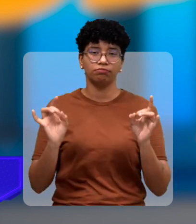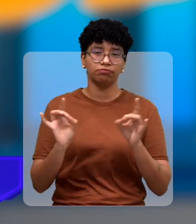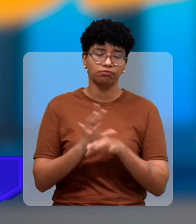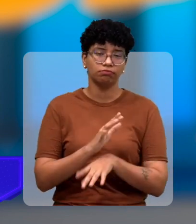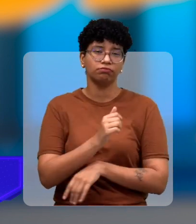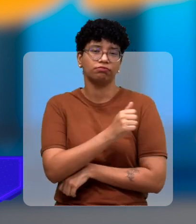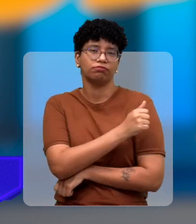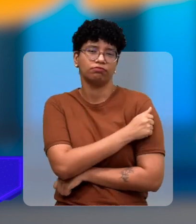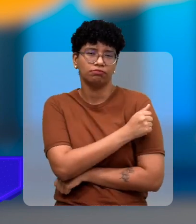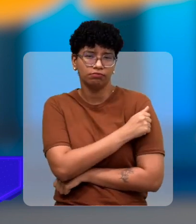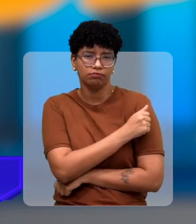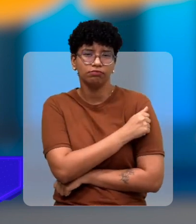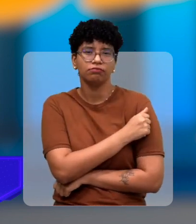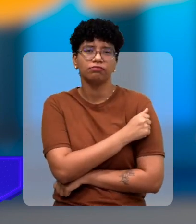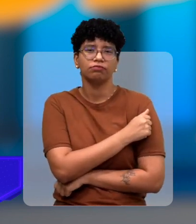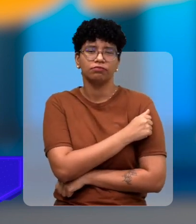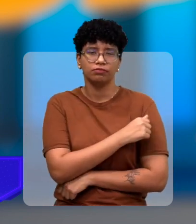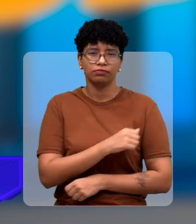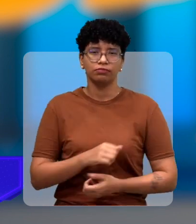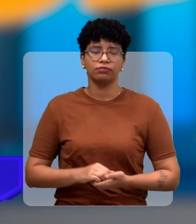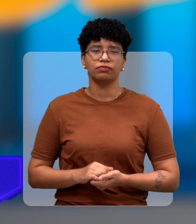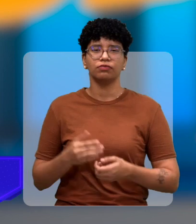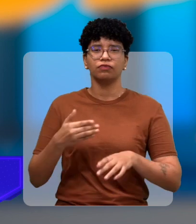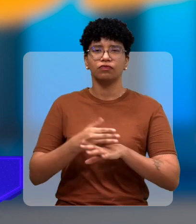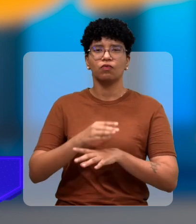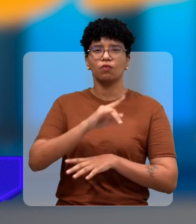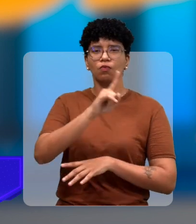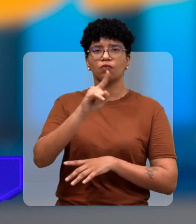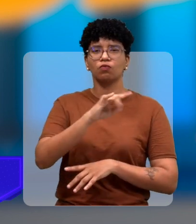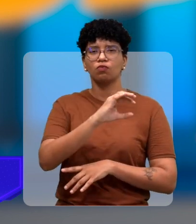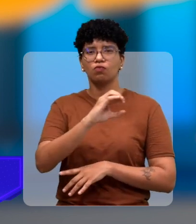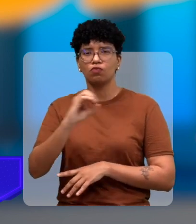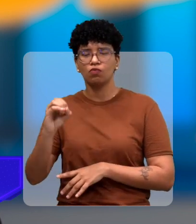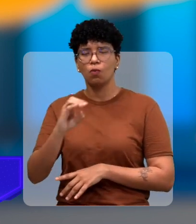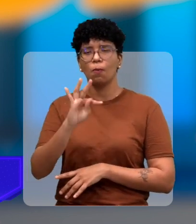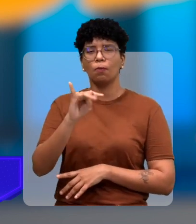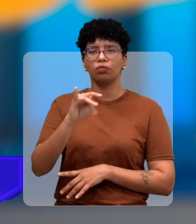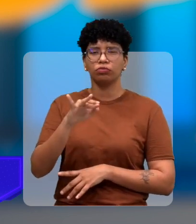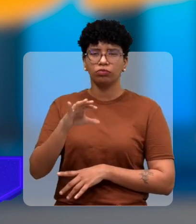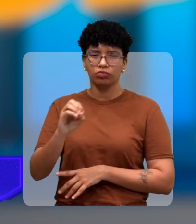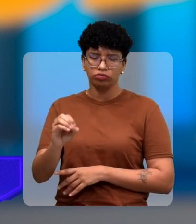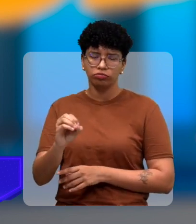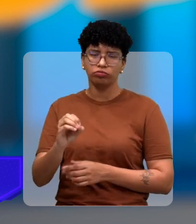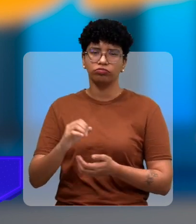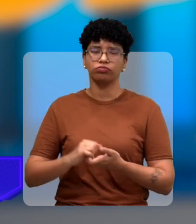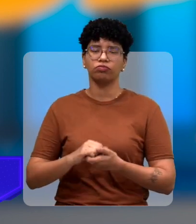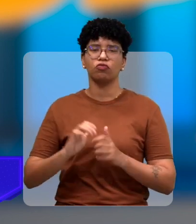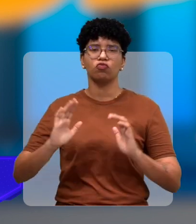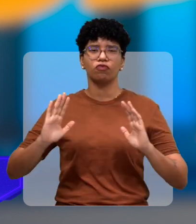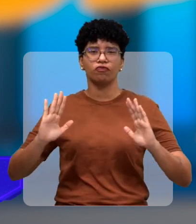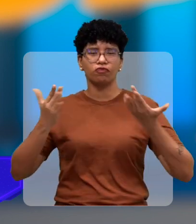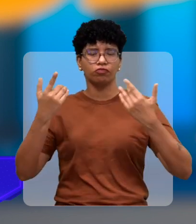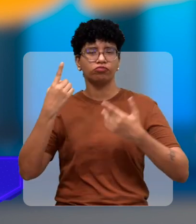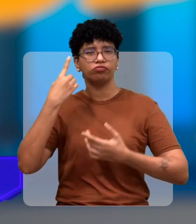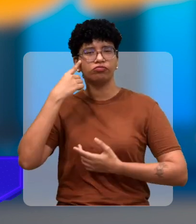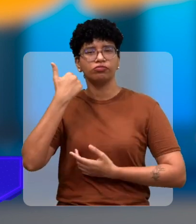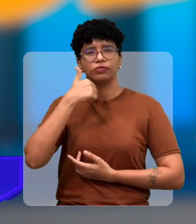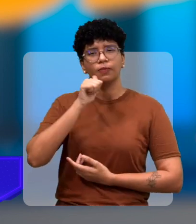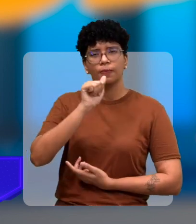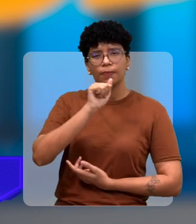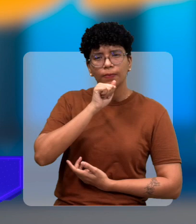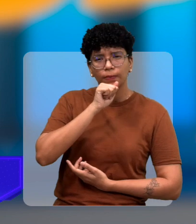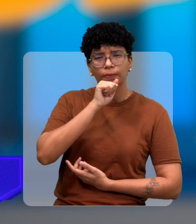encerramento das aulas trouxemos nossos alunos para o Zabotânico para o Zabotânico levamos agora na festa das rain